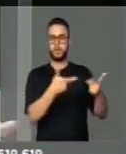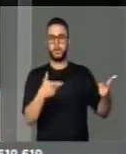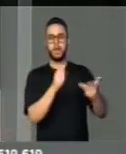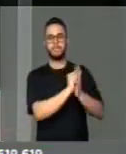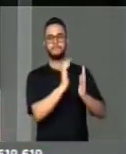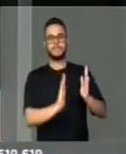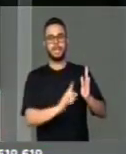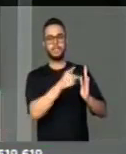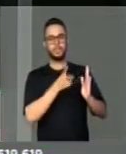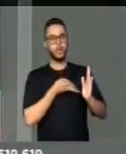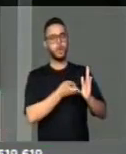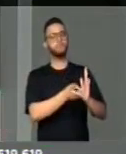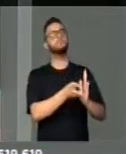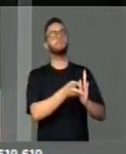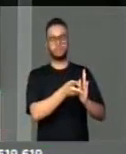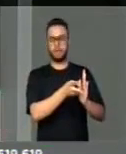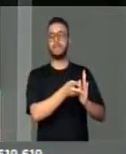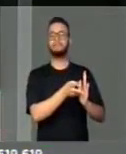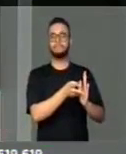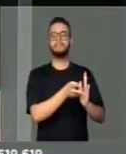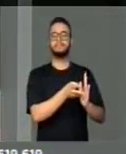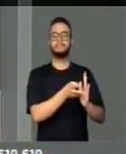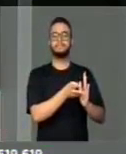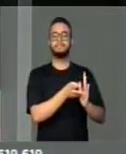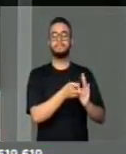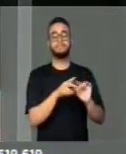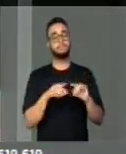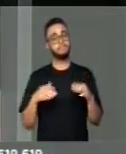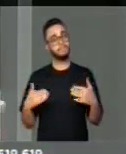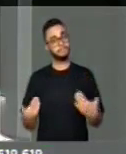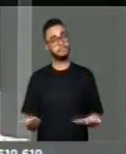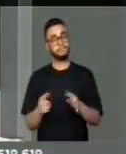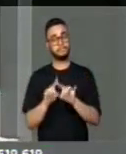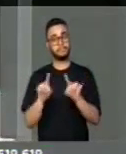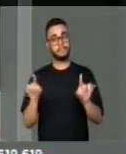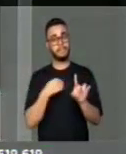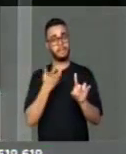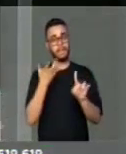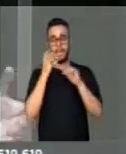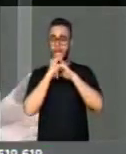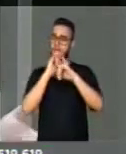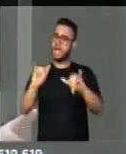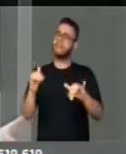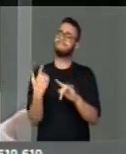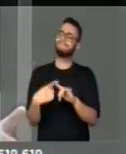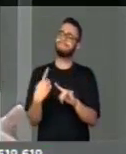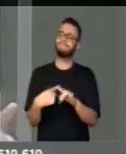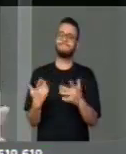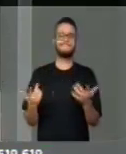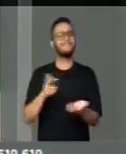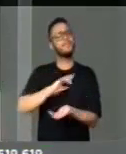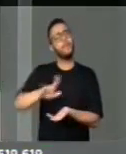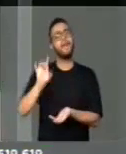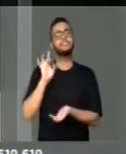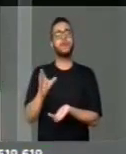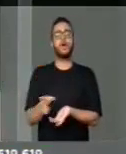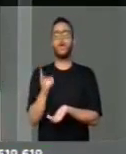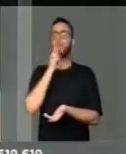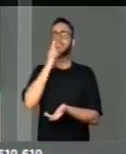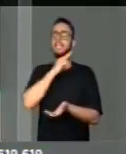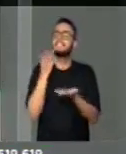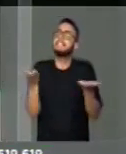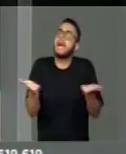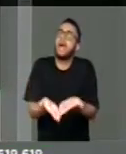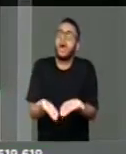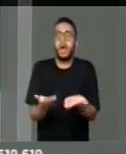de verba possa continuar. Mas eu aqui faço um alerta, porque não é um problema momentâneo, não é somente esse